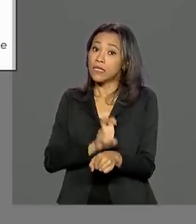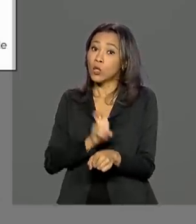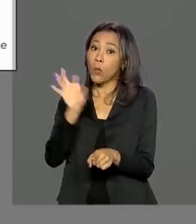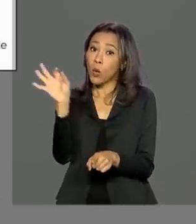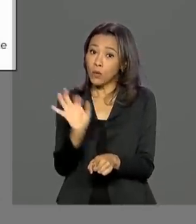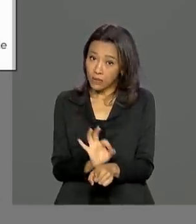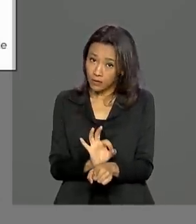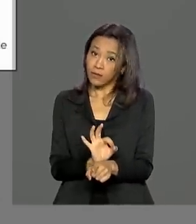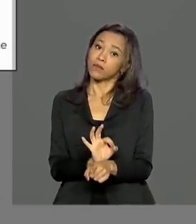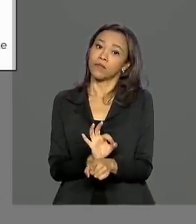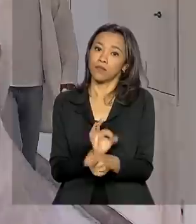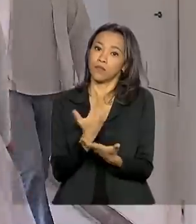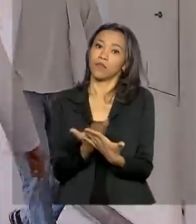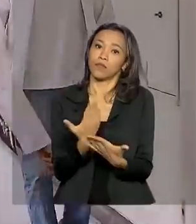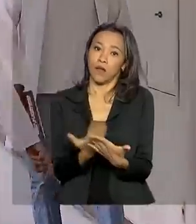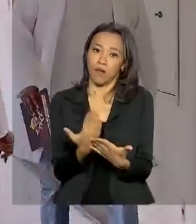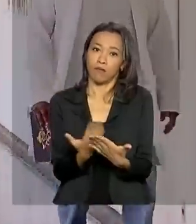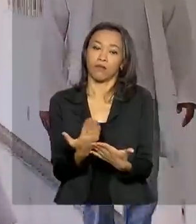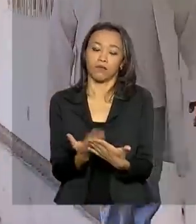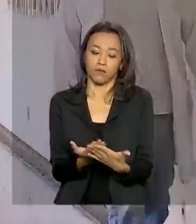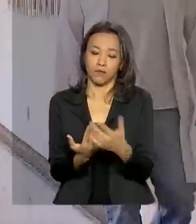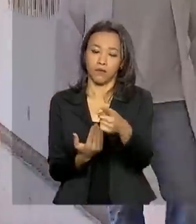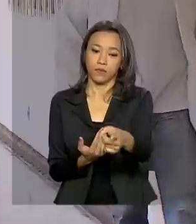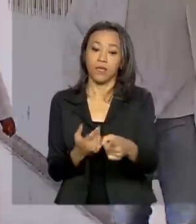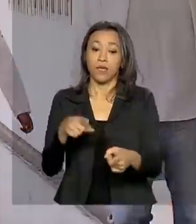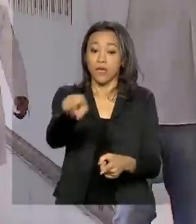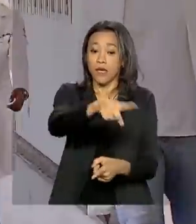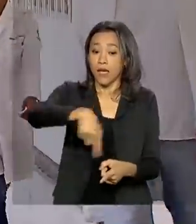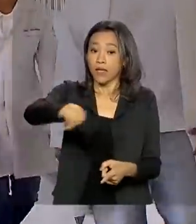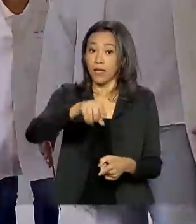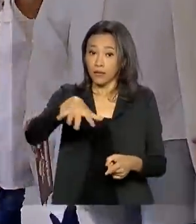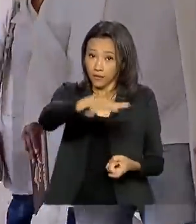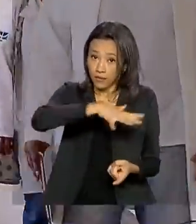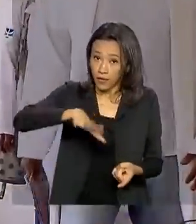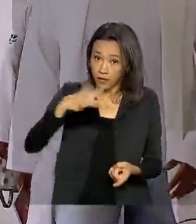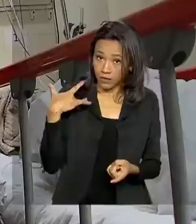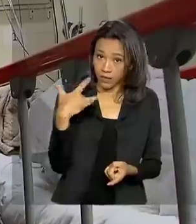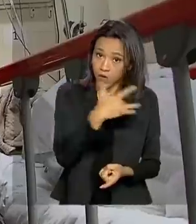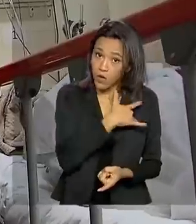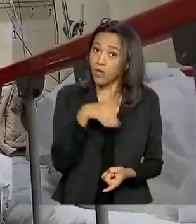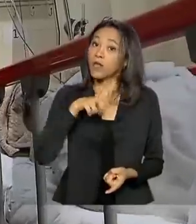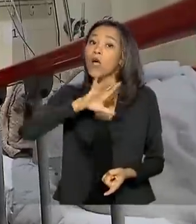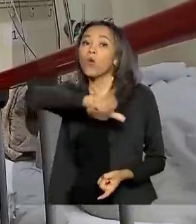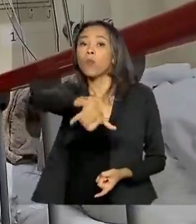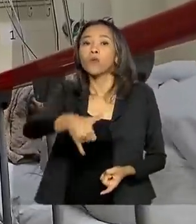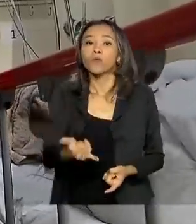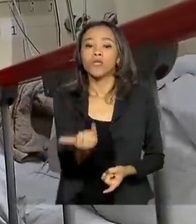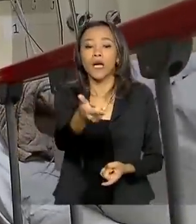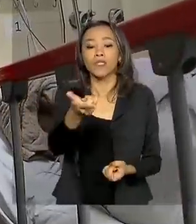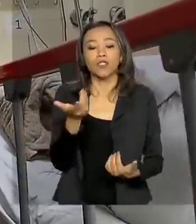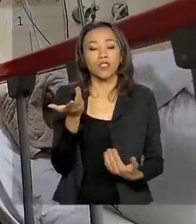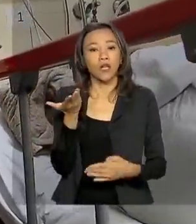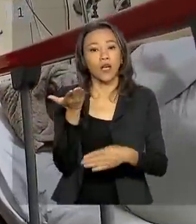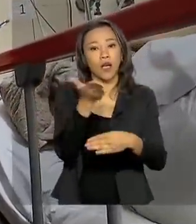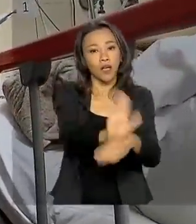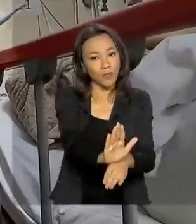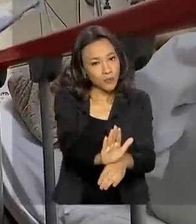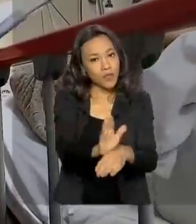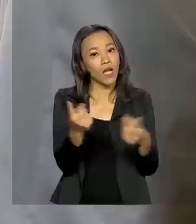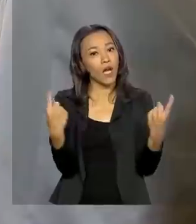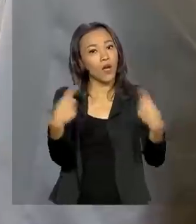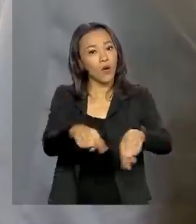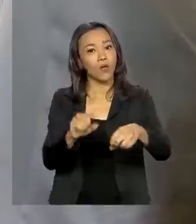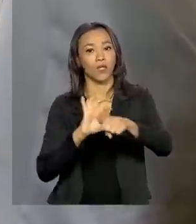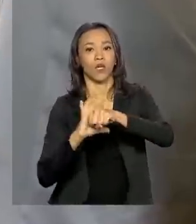horária inicialmente prevista. Os estudantes dessas áreas vão ter a oportunidade de ajudar no combate ao coronavírus.